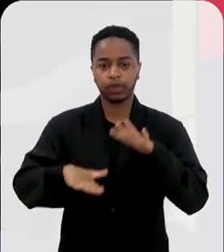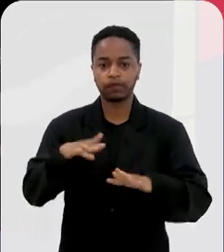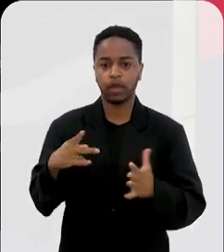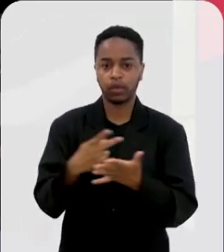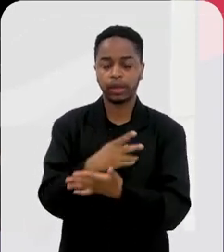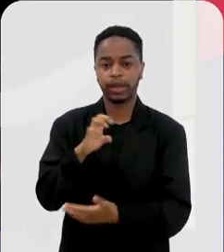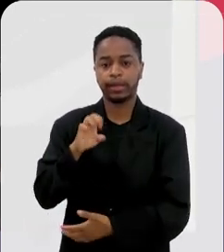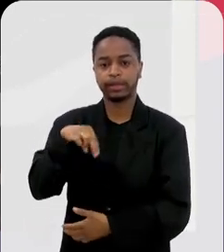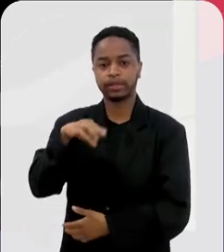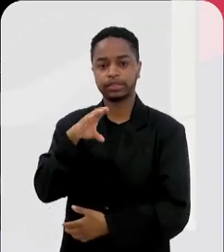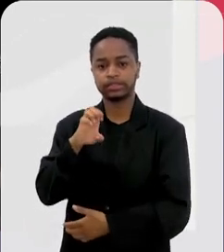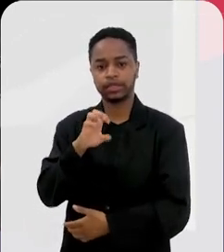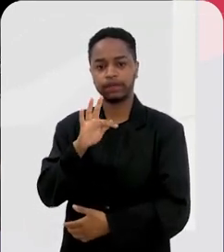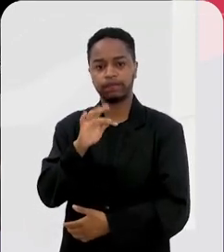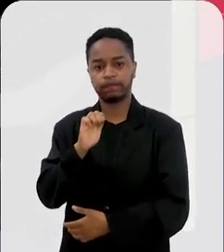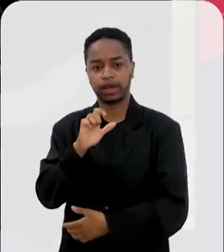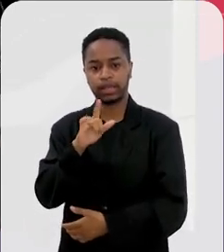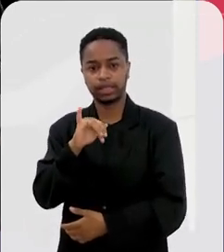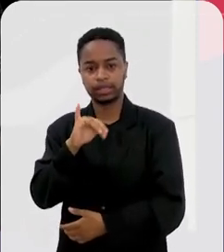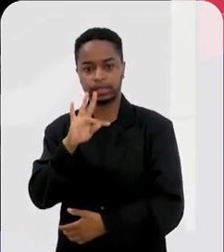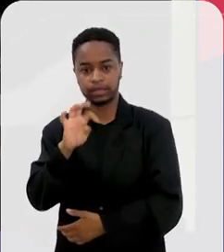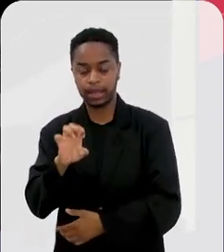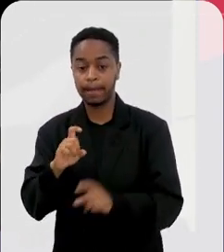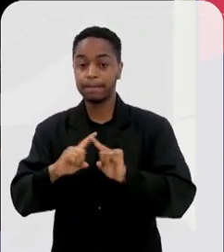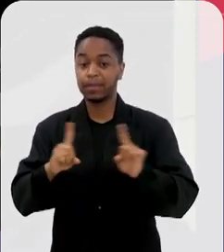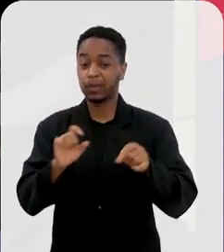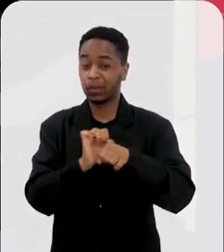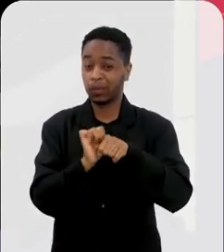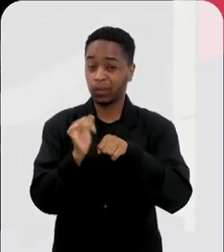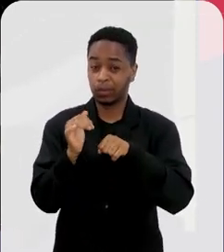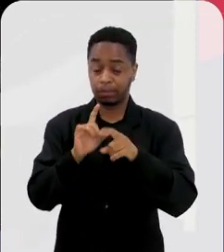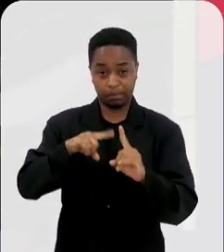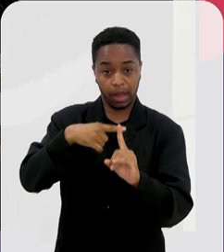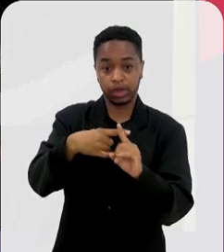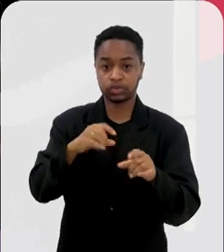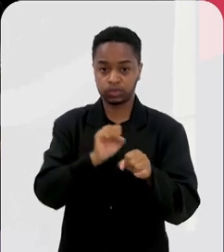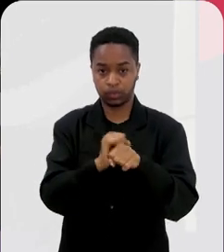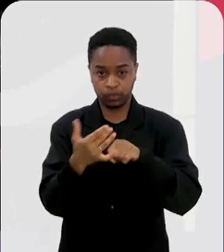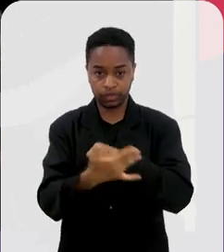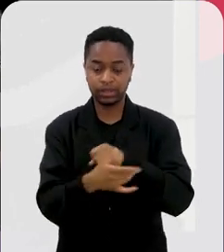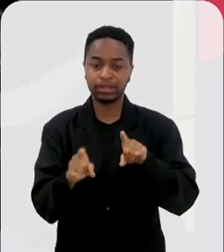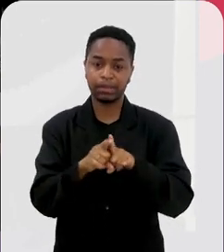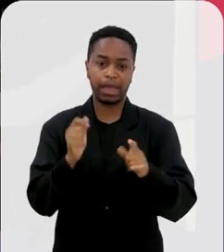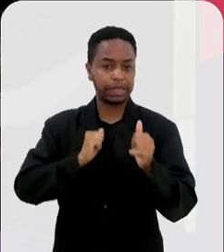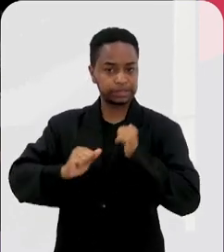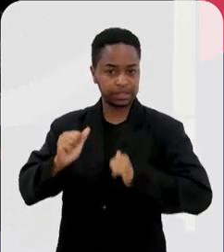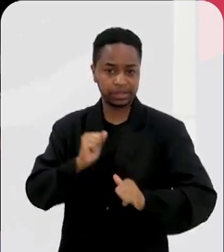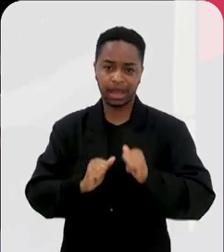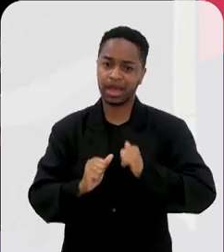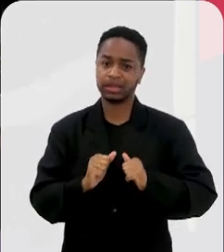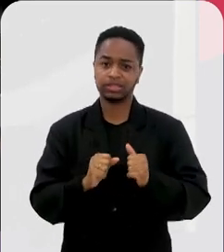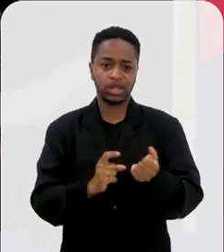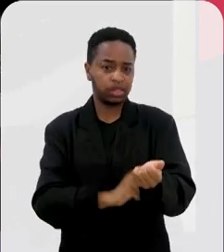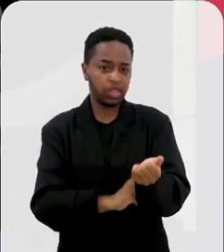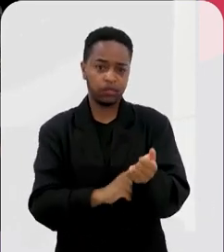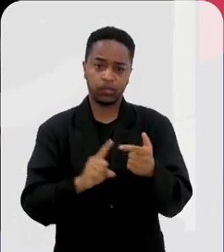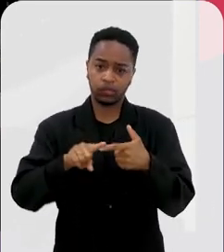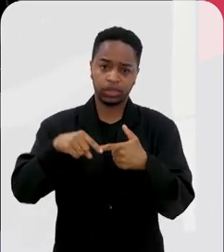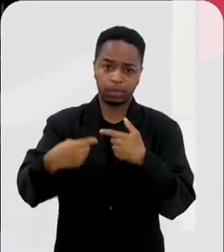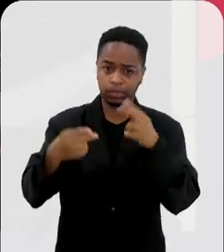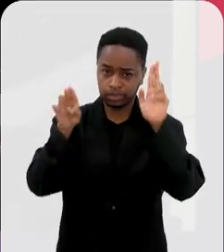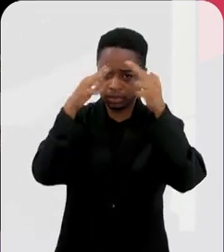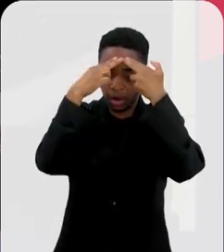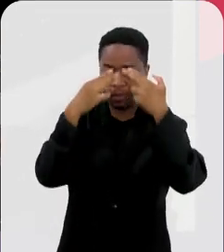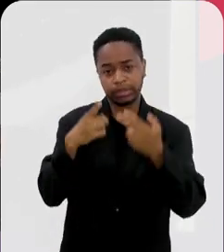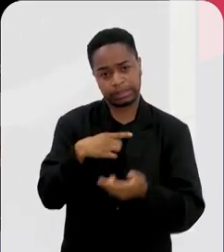pode ter tido algum quadro de uma encefalite, mais a COVID, mas toda a questão da ansiedade, estresse pós